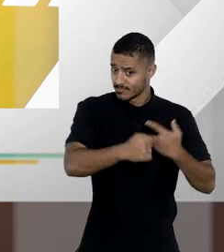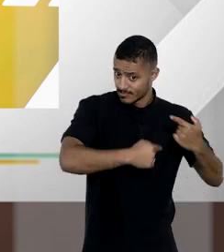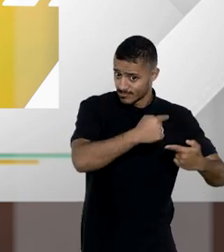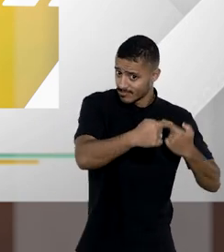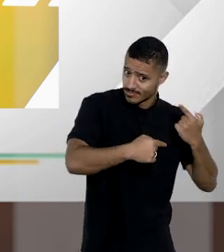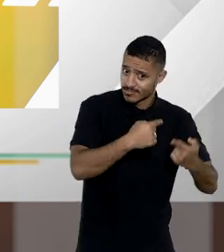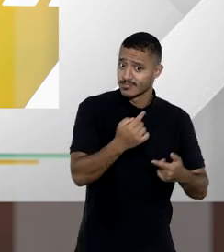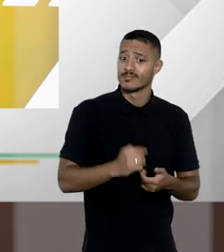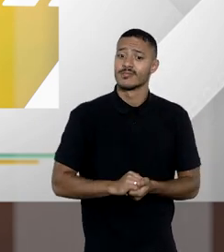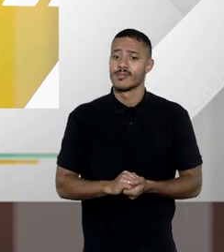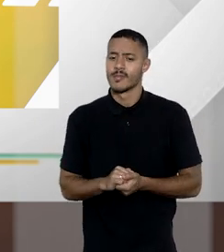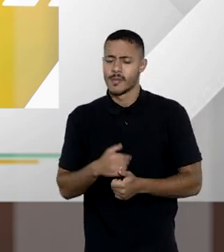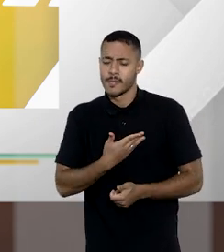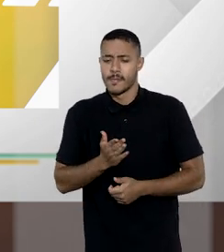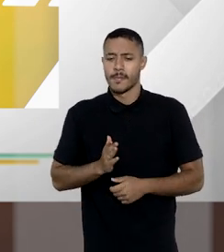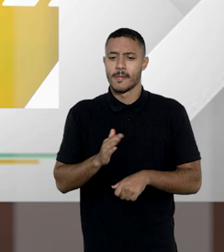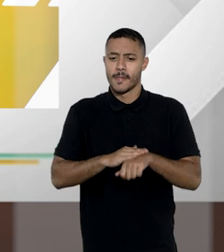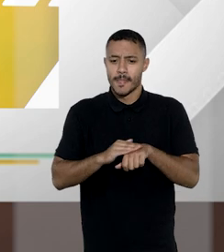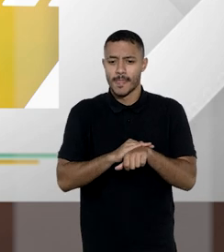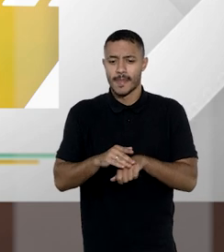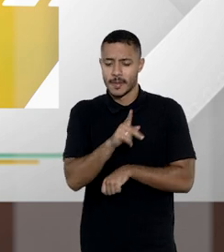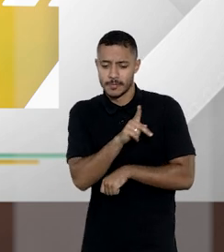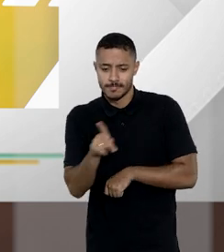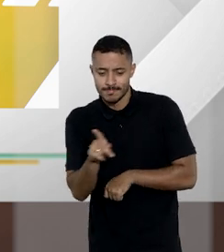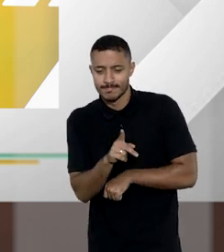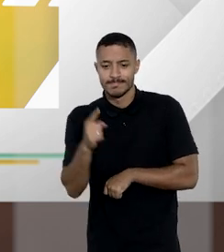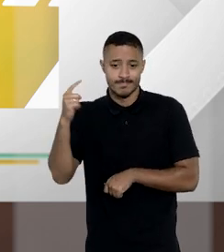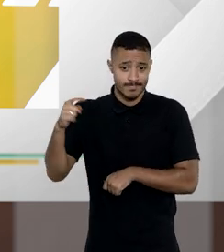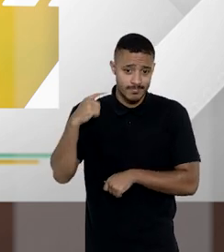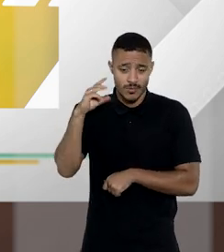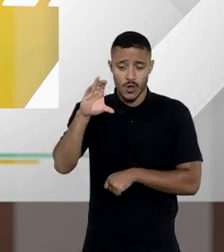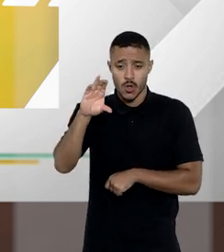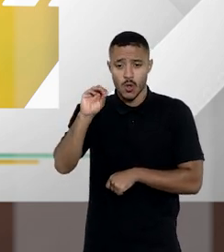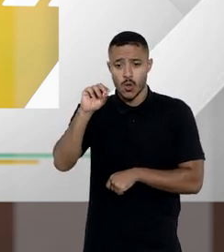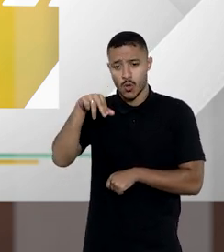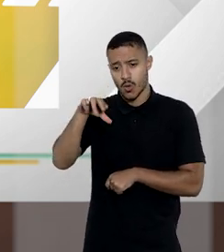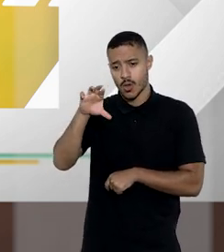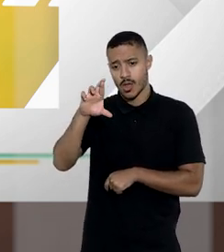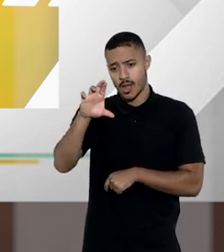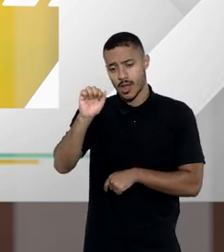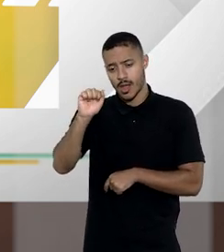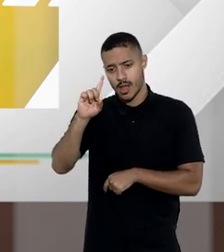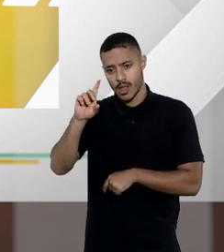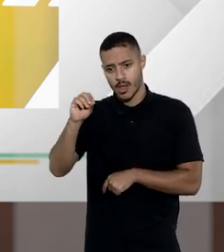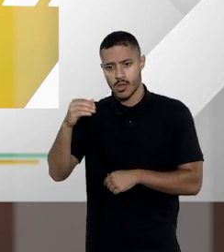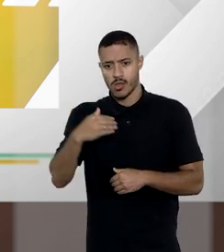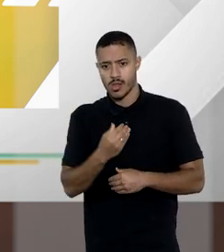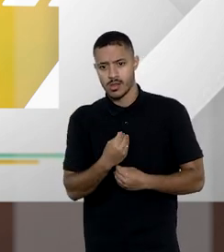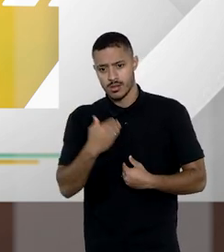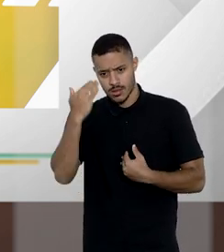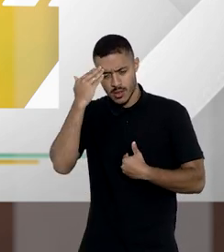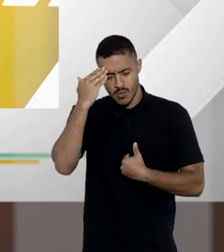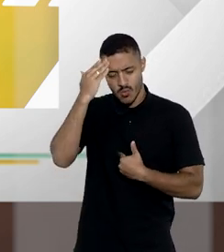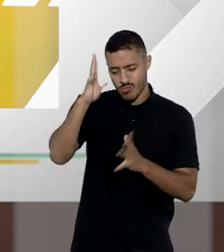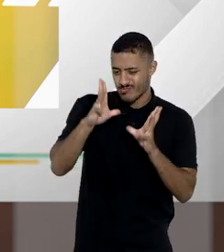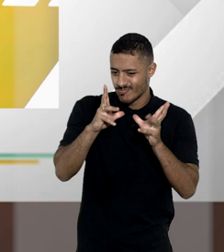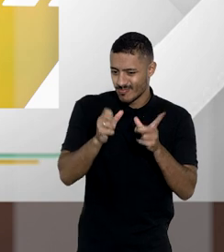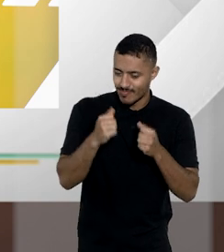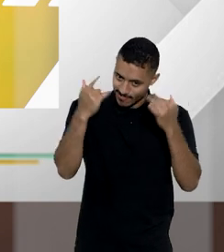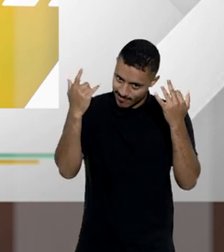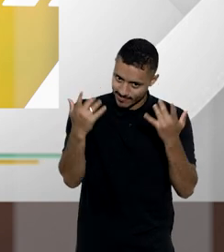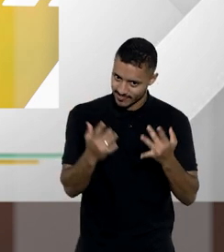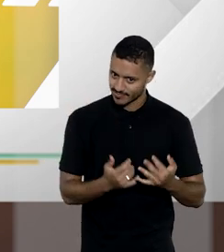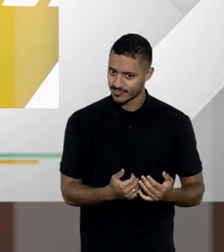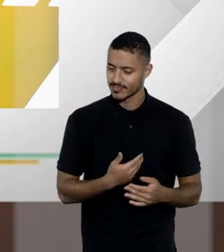direito das sucessões nós conversamos com o professor e advogado Conrado Paulino da Rosa a quem eu agradeço todos